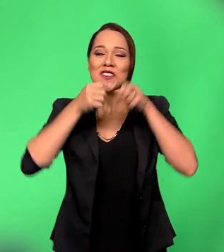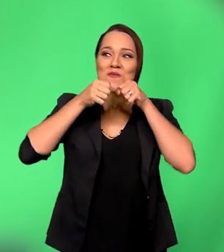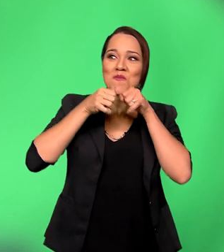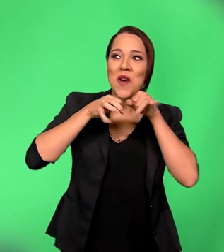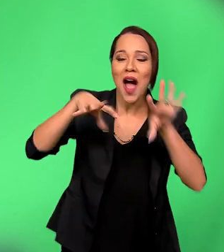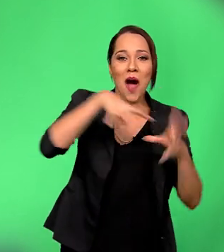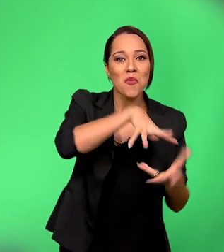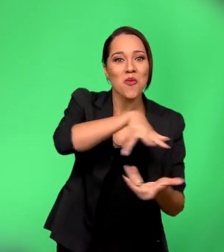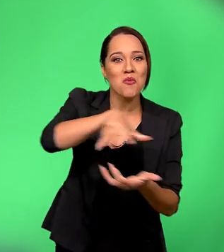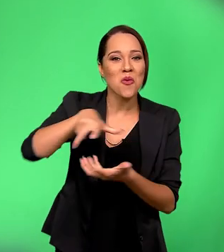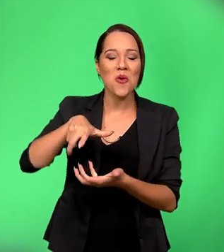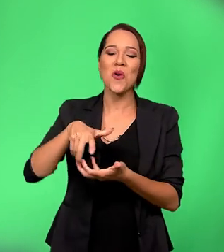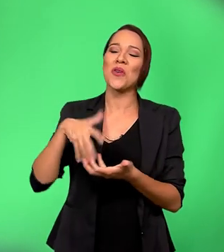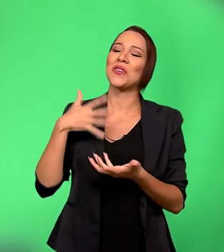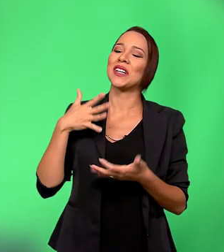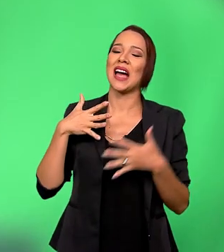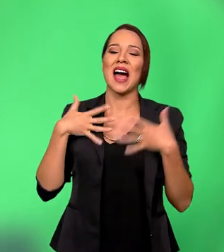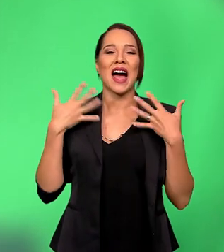pro mundo.